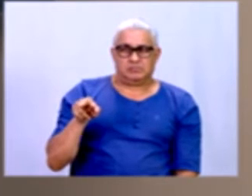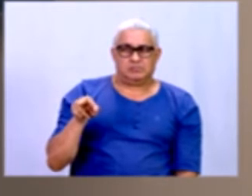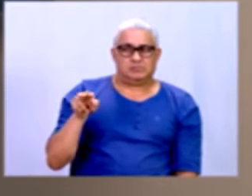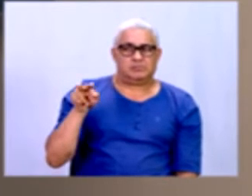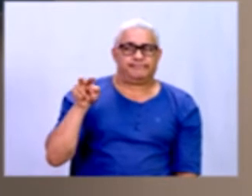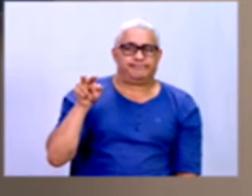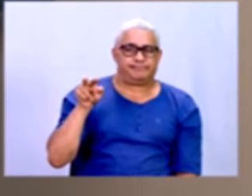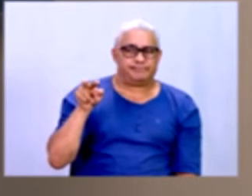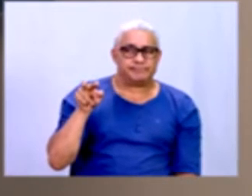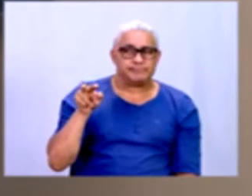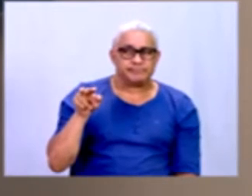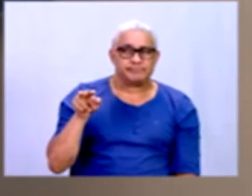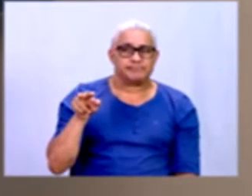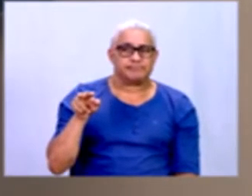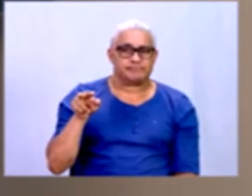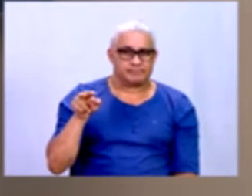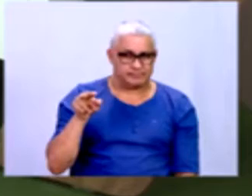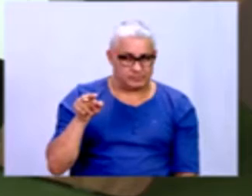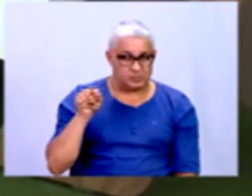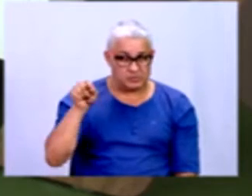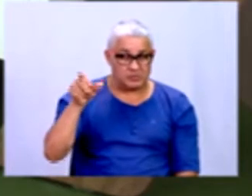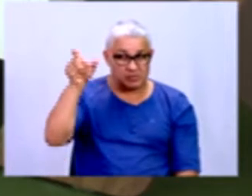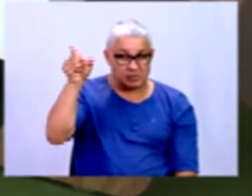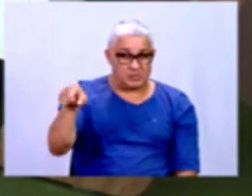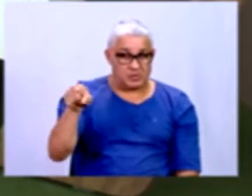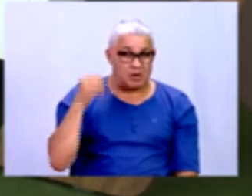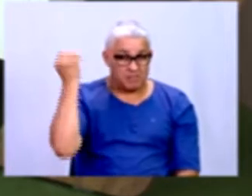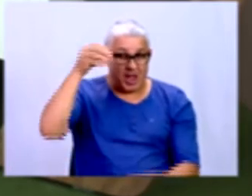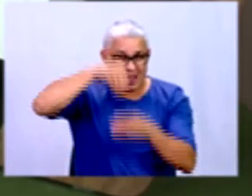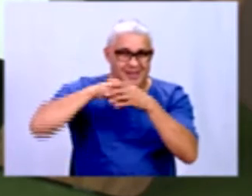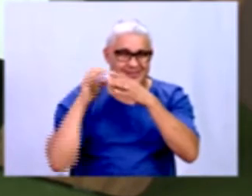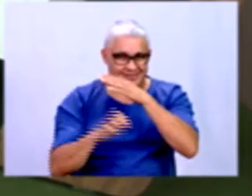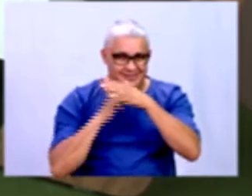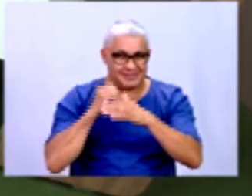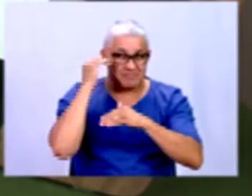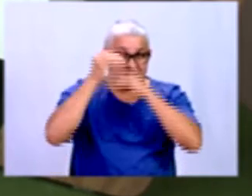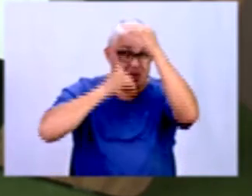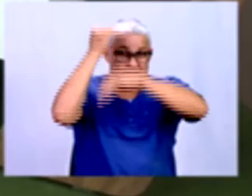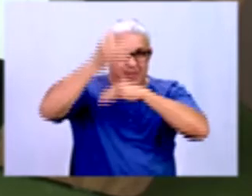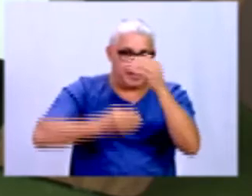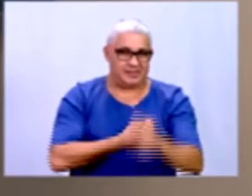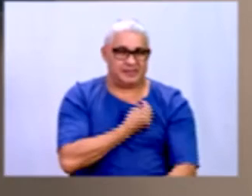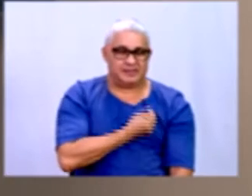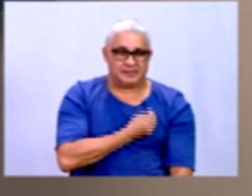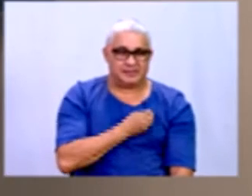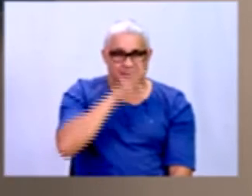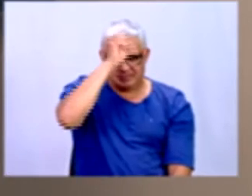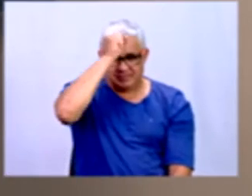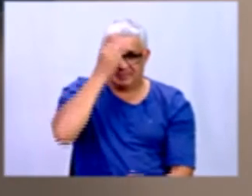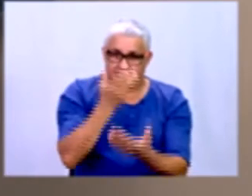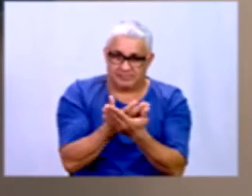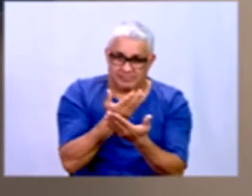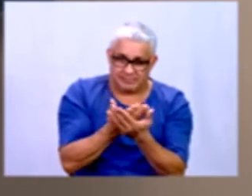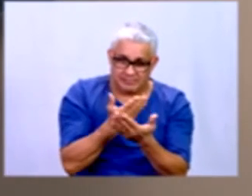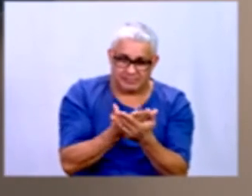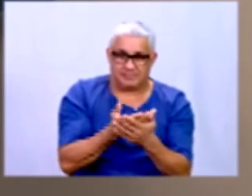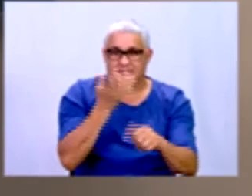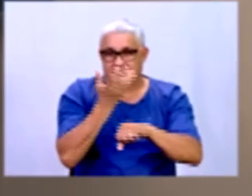e você vai começando a ficar importante ali. Exatamente. Tudo isso que a gente está aprendendo, seja na disciplina de